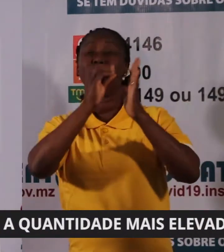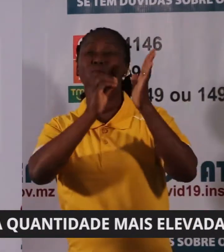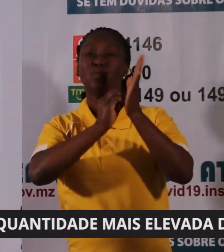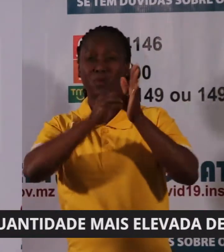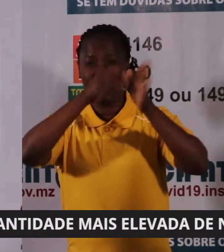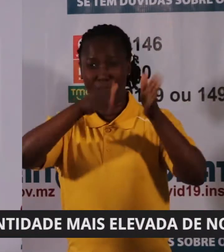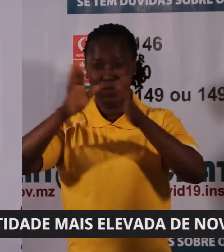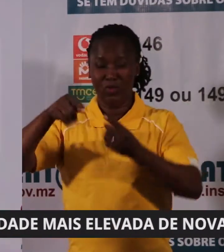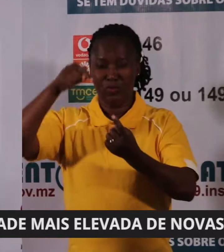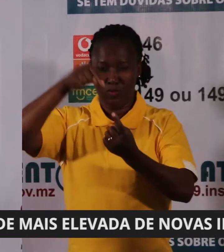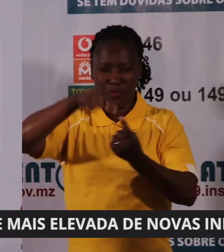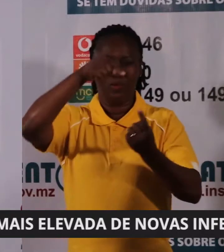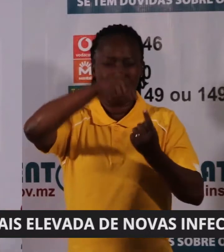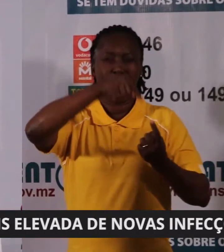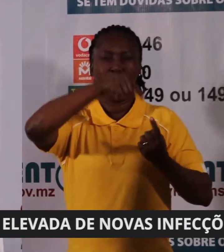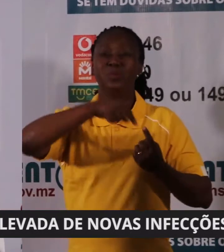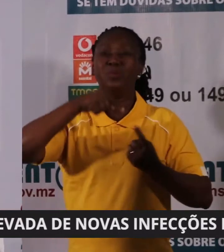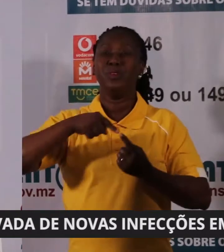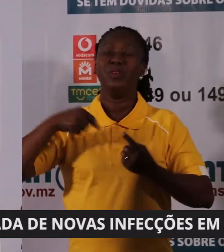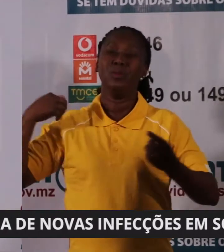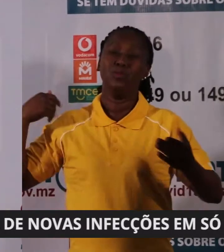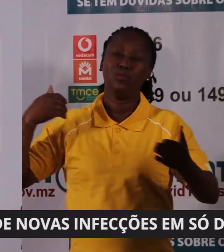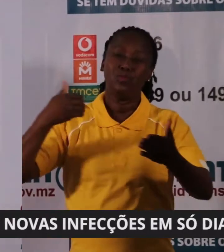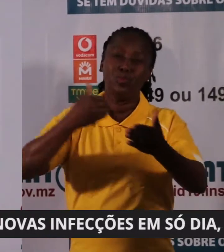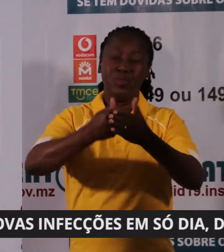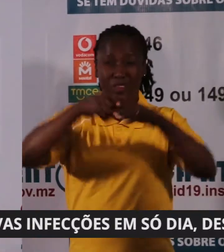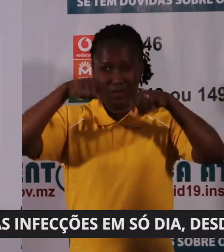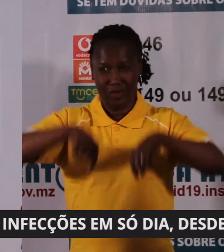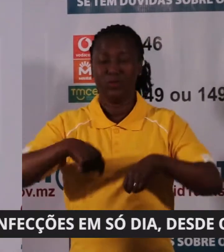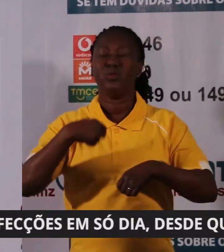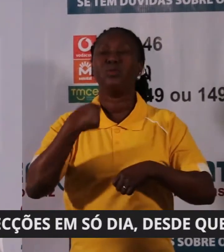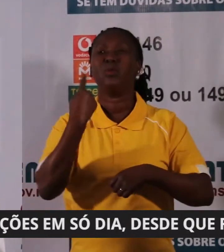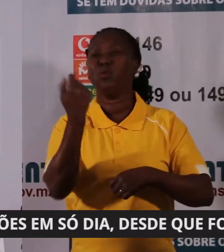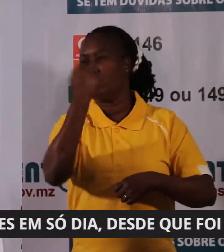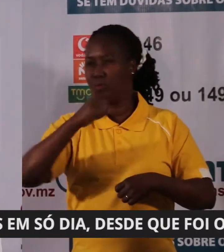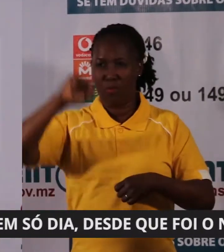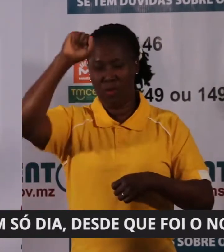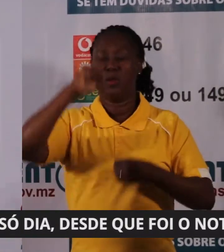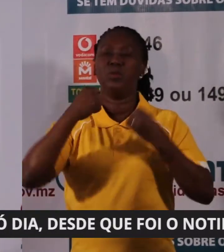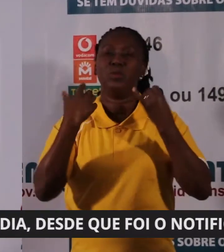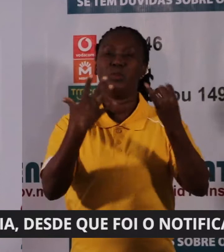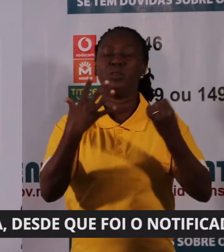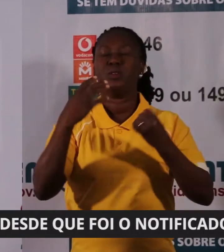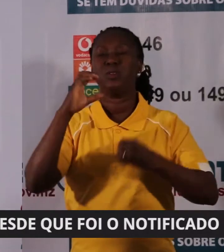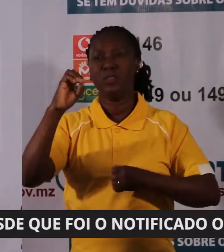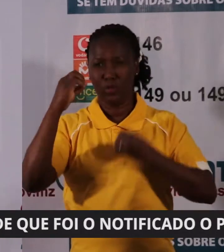pessoas rastreadas, que é até hoje 1.690